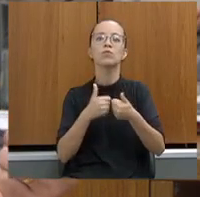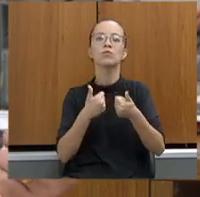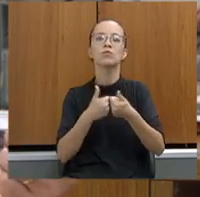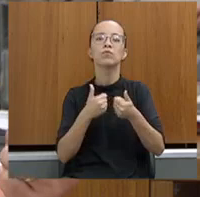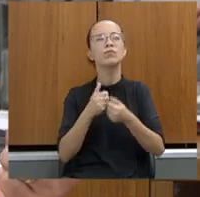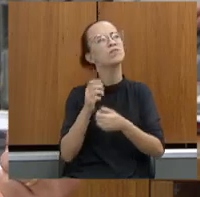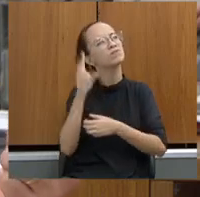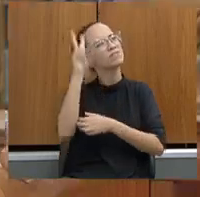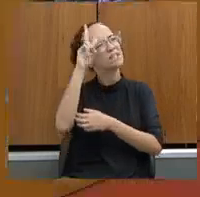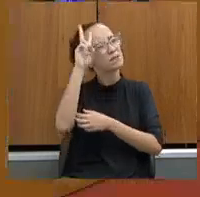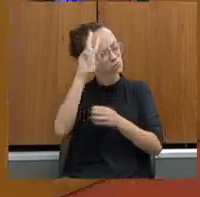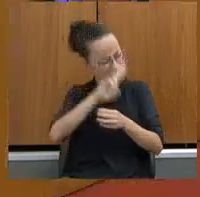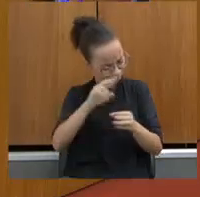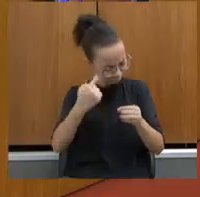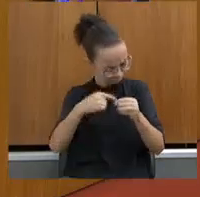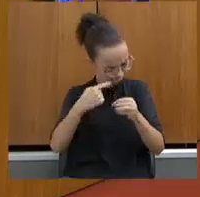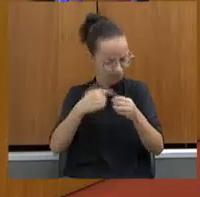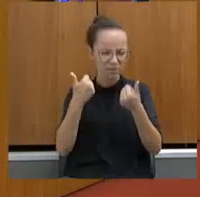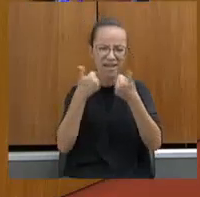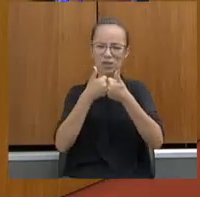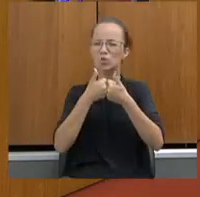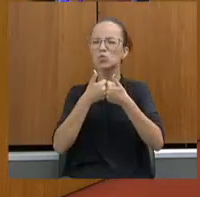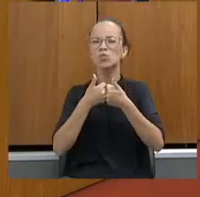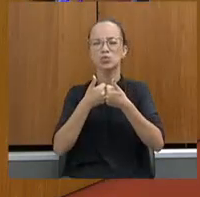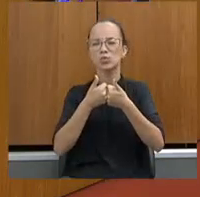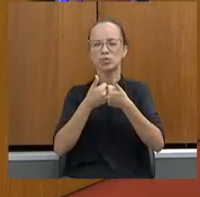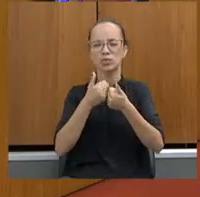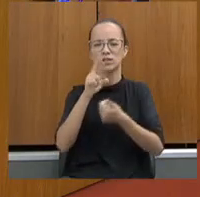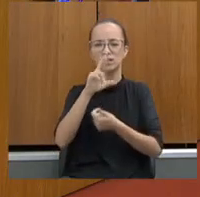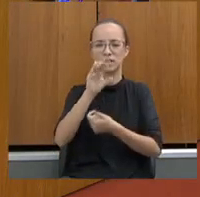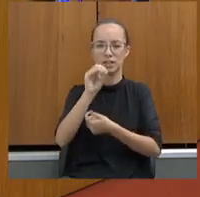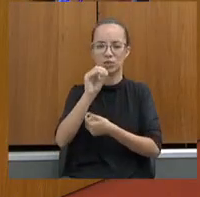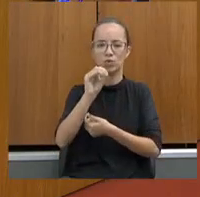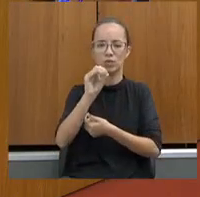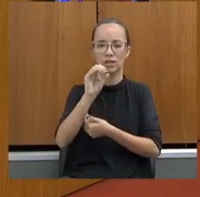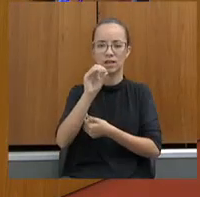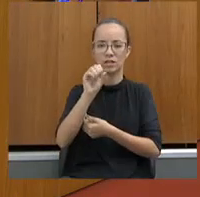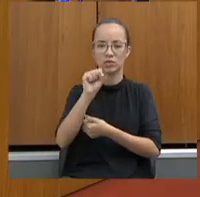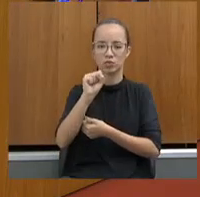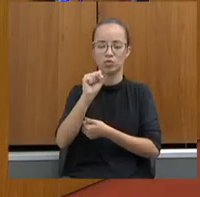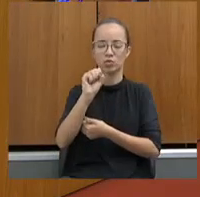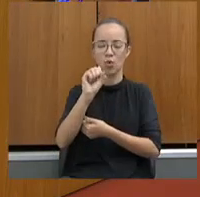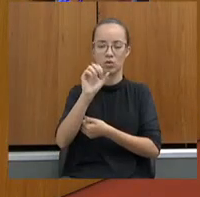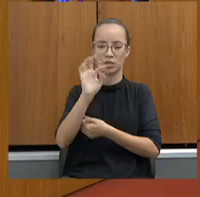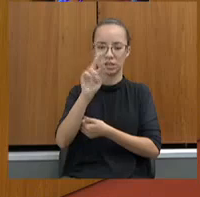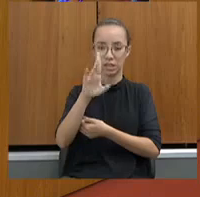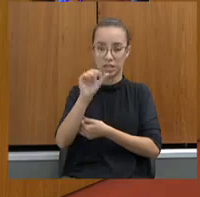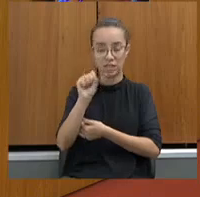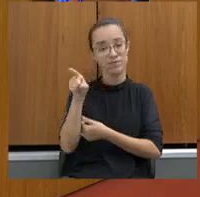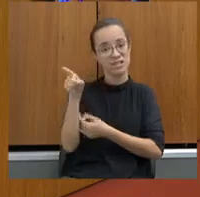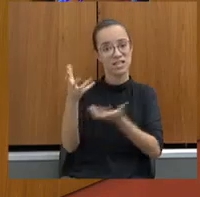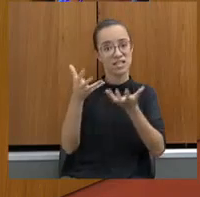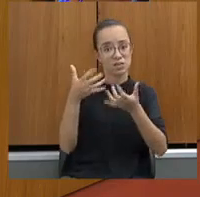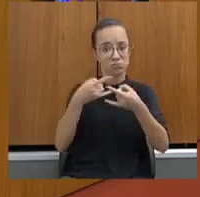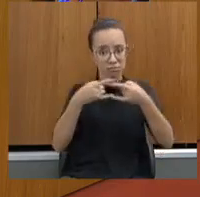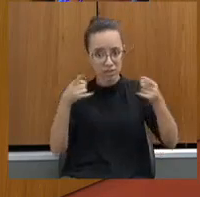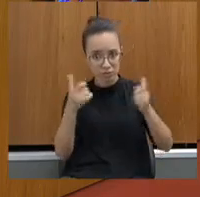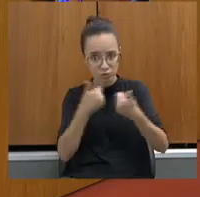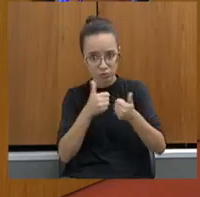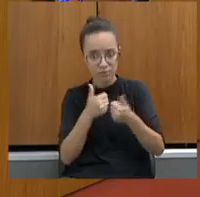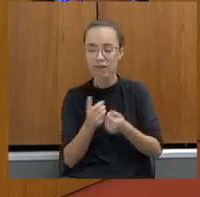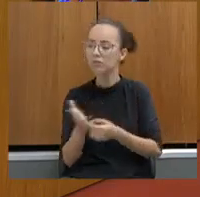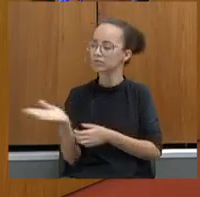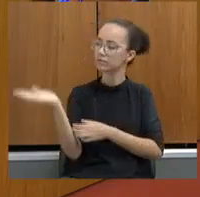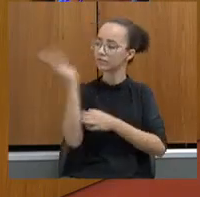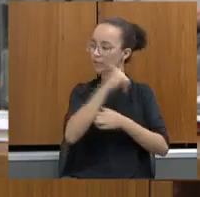eu vou lembrar o nome da cidade, perto de Rio das Ostras. Ele queria uma passagem, aí eu falei assim, vamos ali